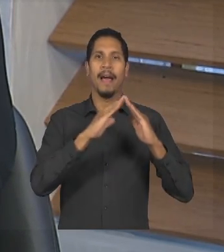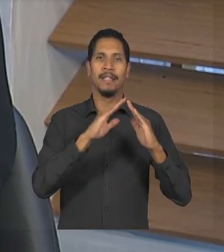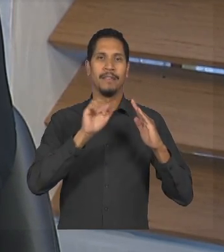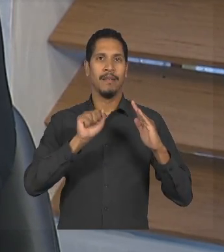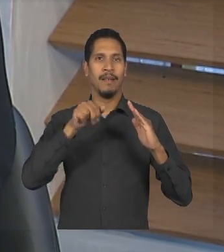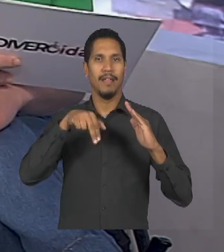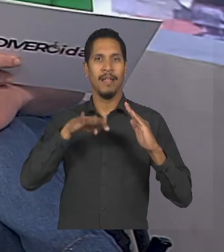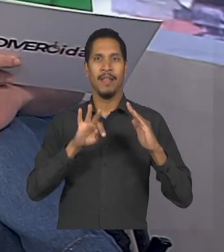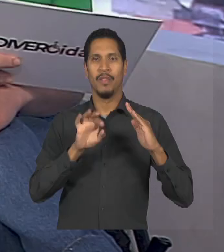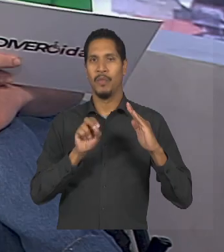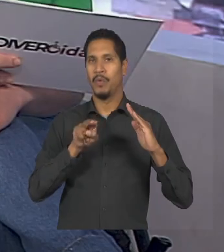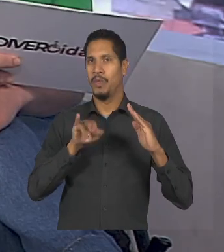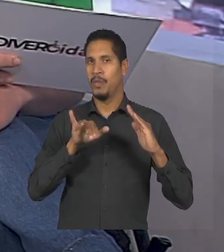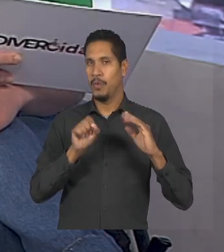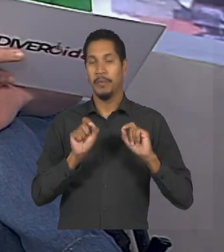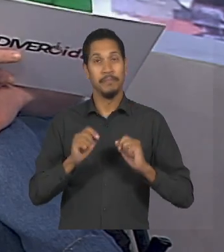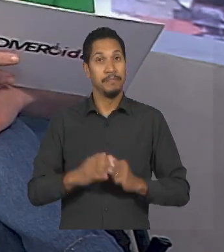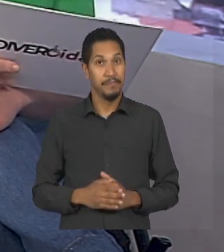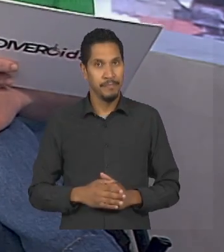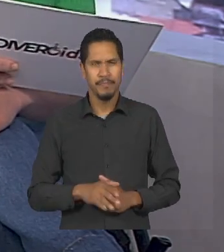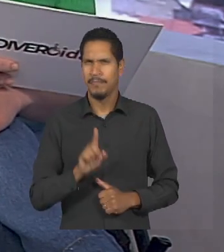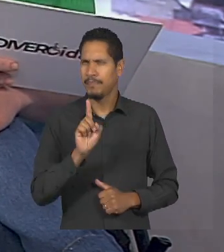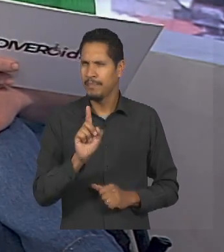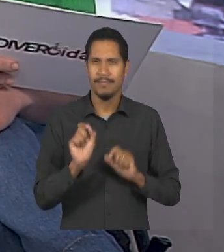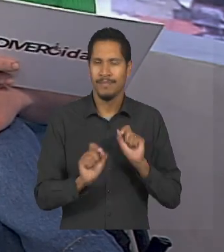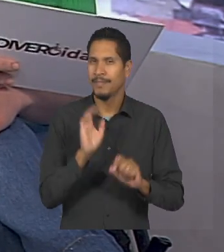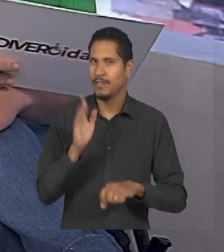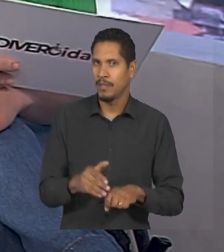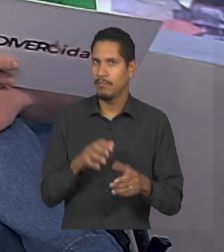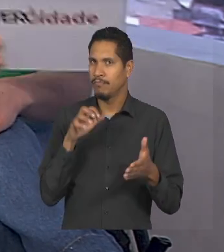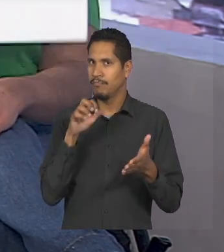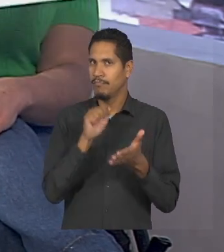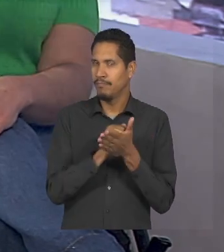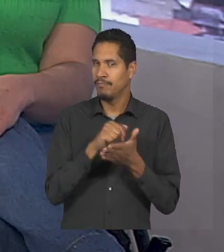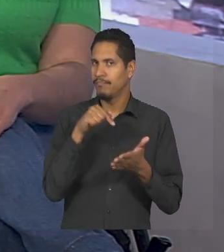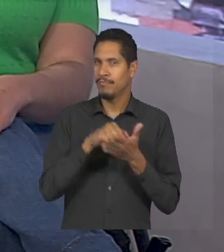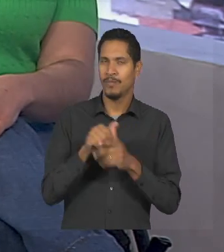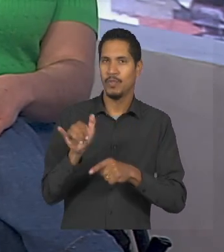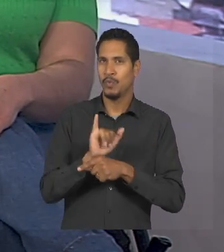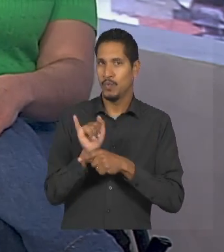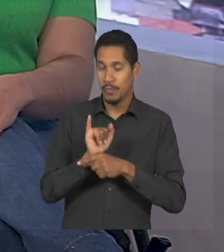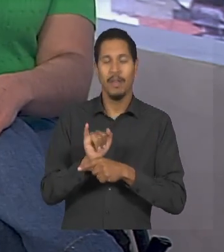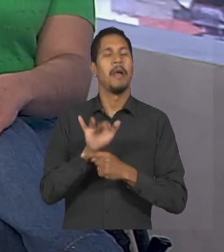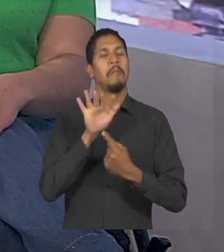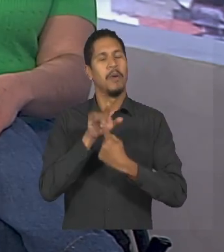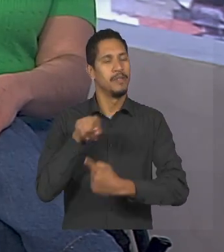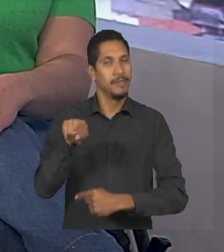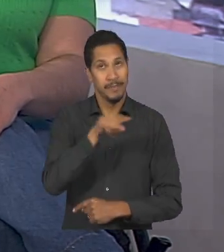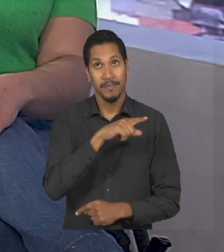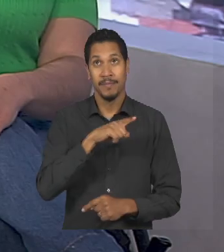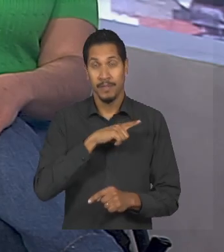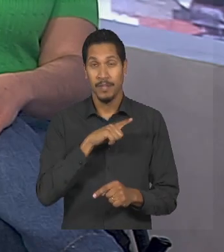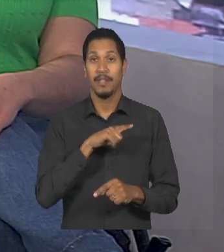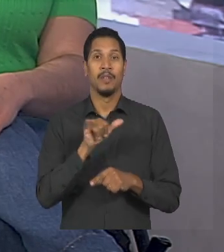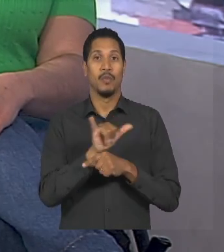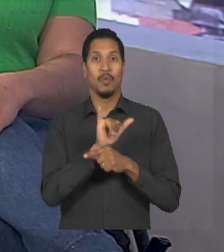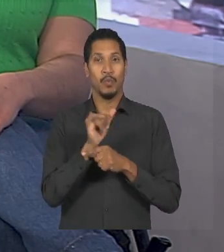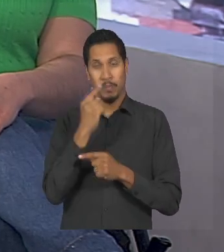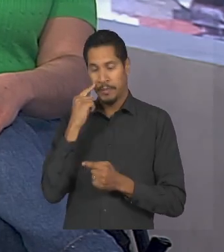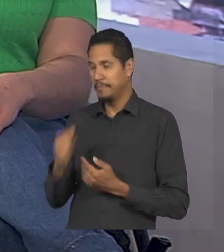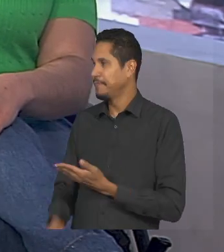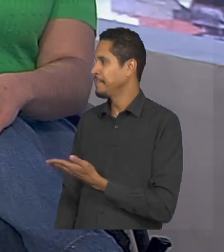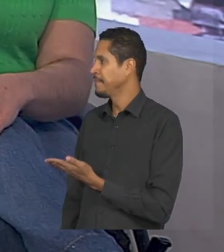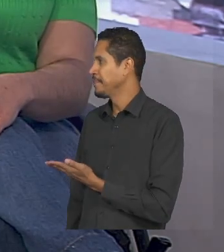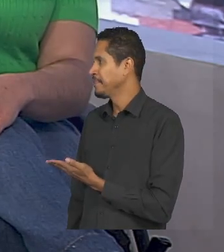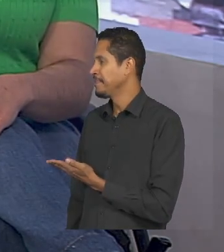Antônio. Mas antes você já se inscreveu no nosso canal do YouTube a gente sempre fala sobre isso aqui acesse youtube.com barra Câmara